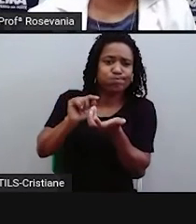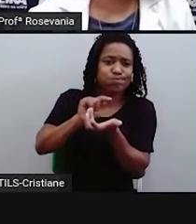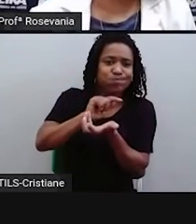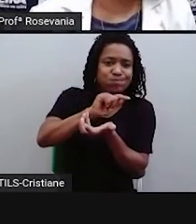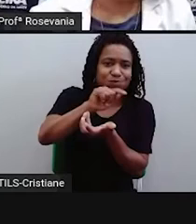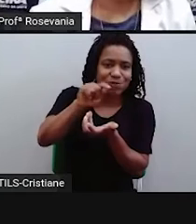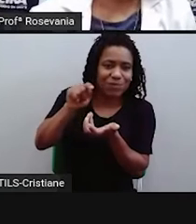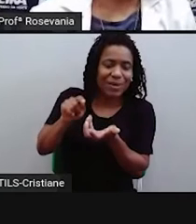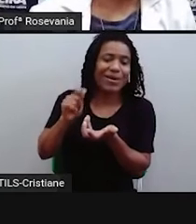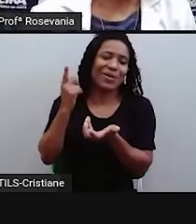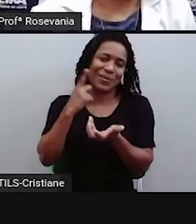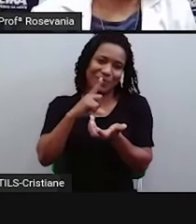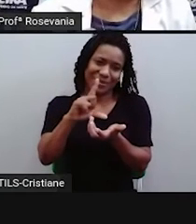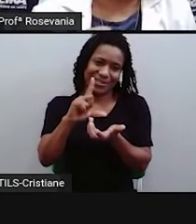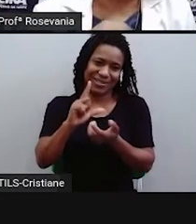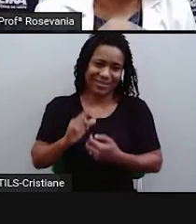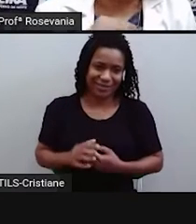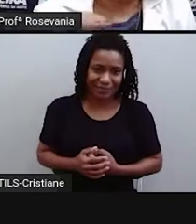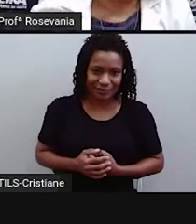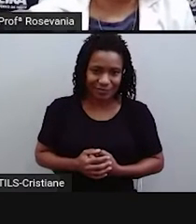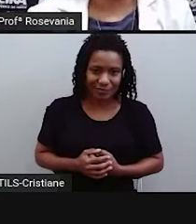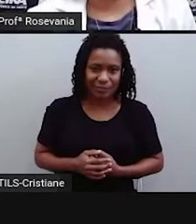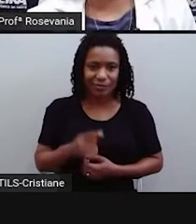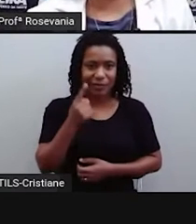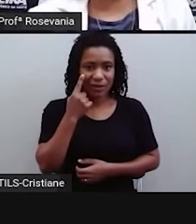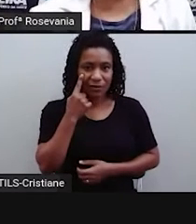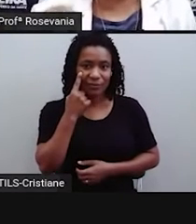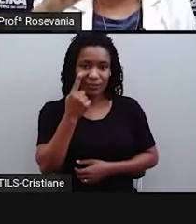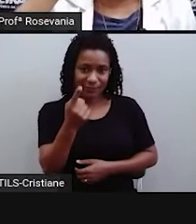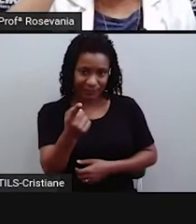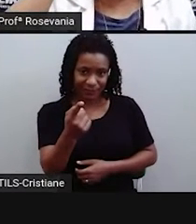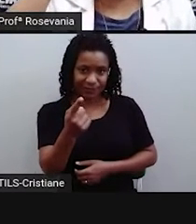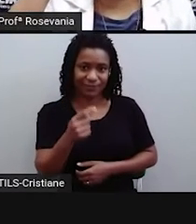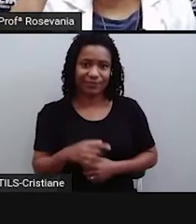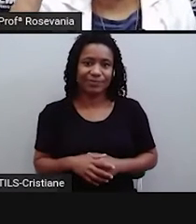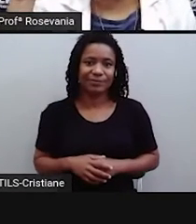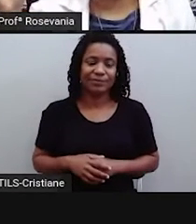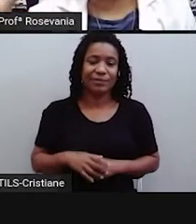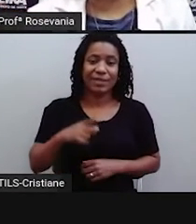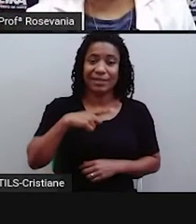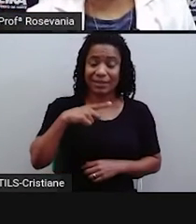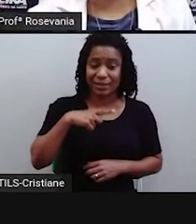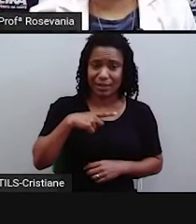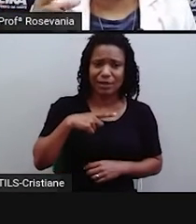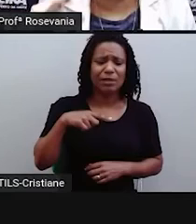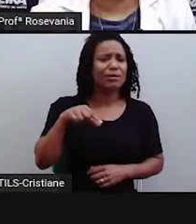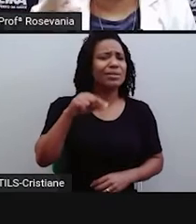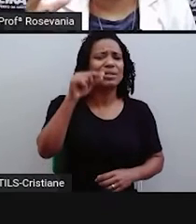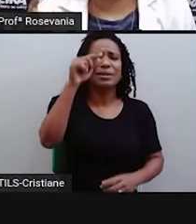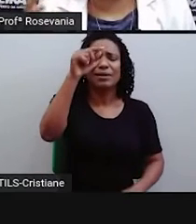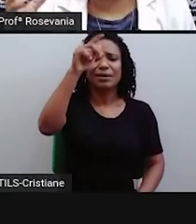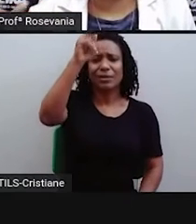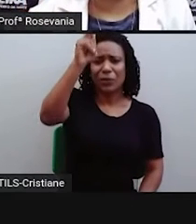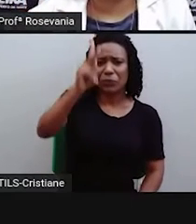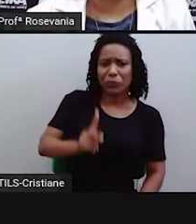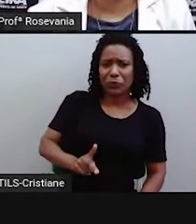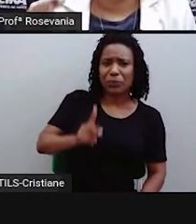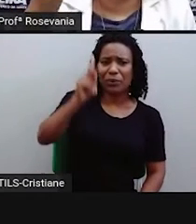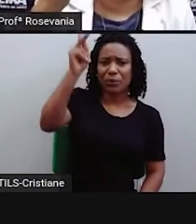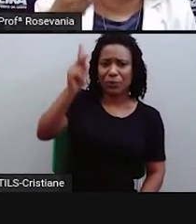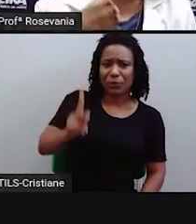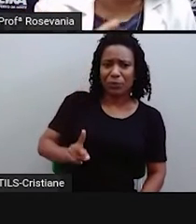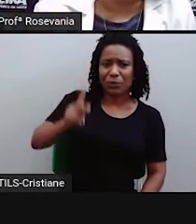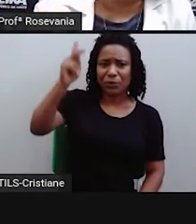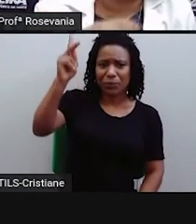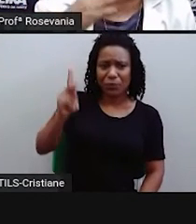Então, percebam que ali está grifado, né? A ideia é linhas imaginárias. Por que que são imaginárias?